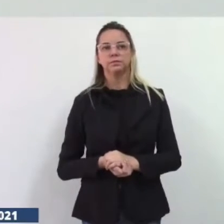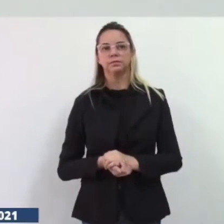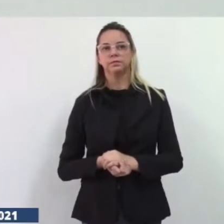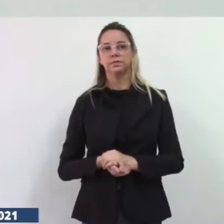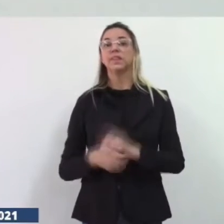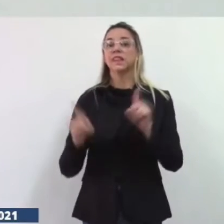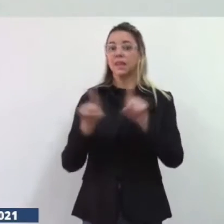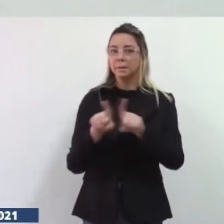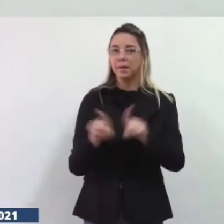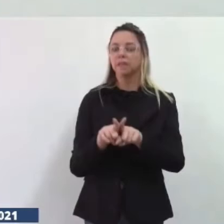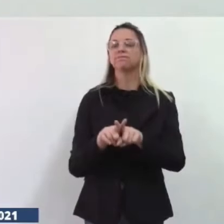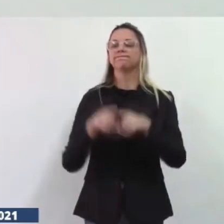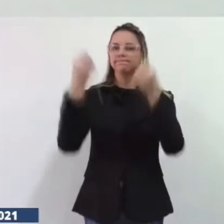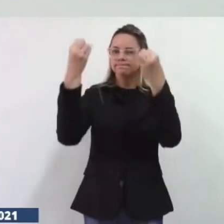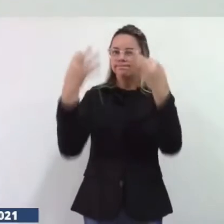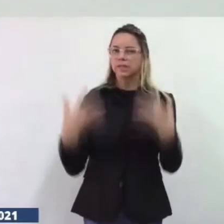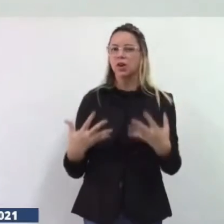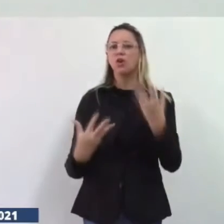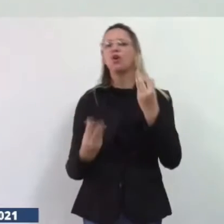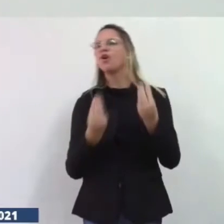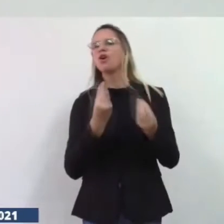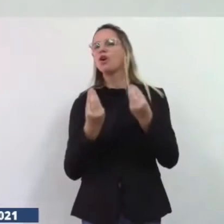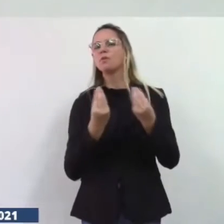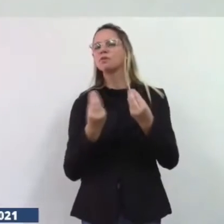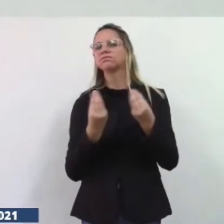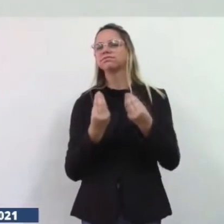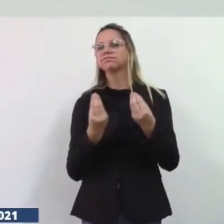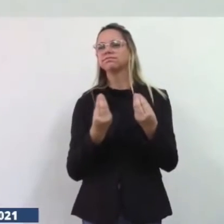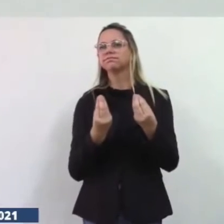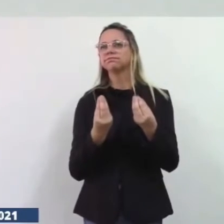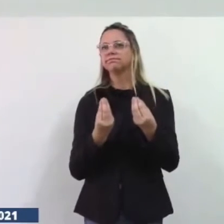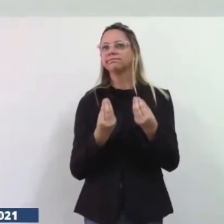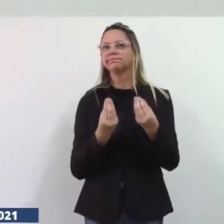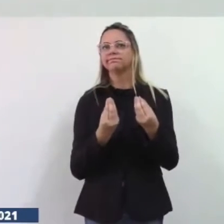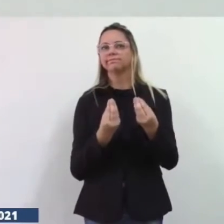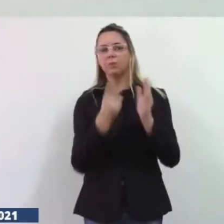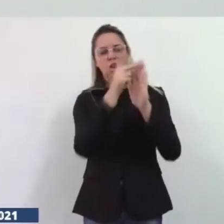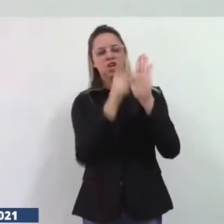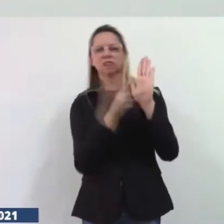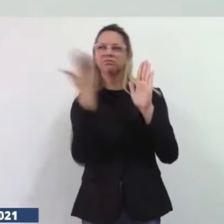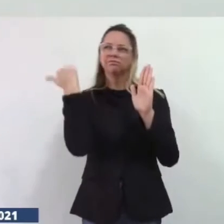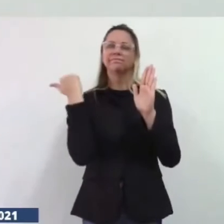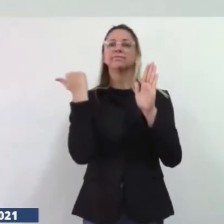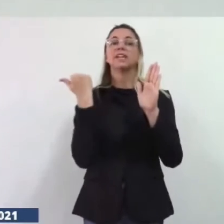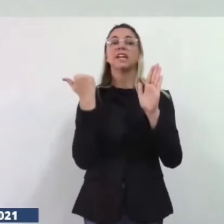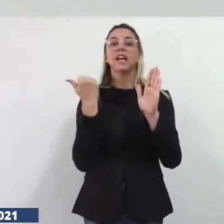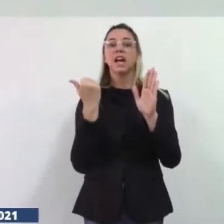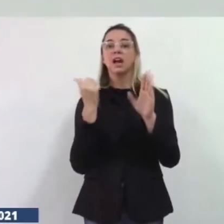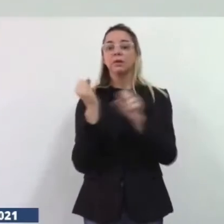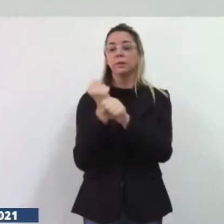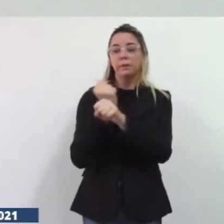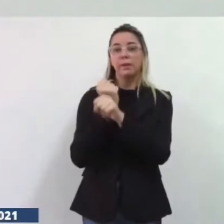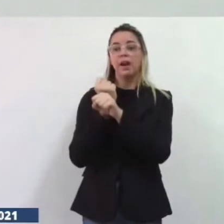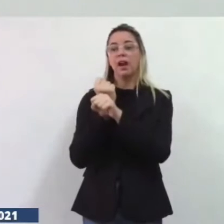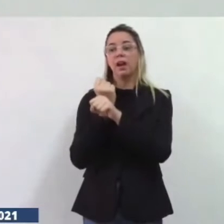requerimento a reforma e ampliação da escola professor Roberto Magalhães fui